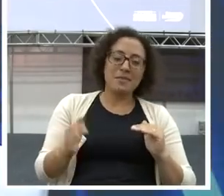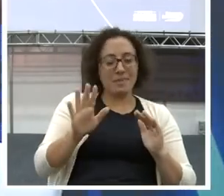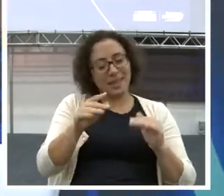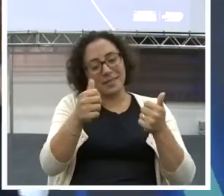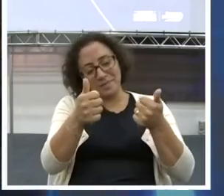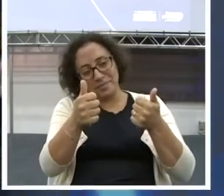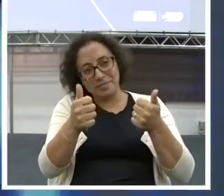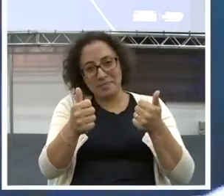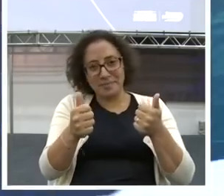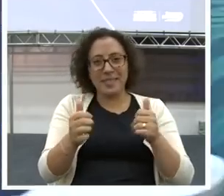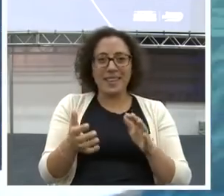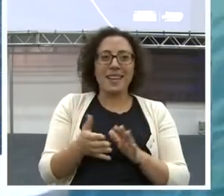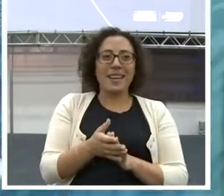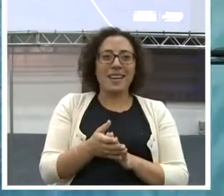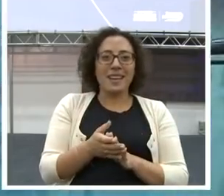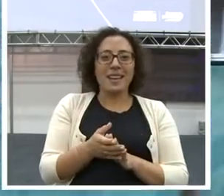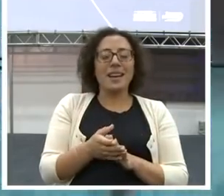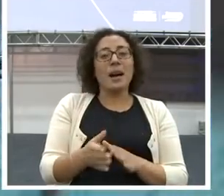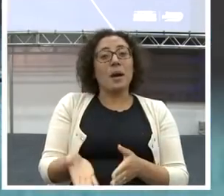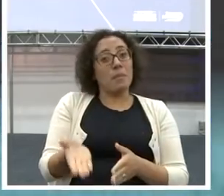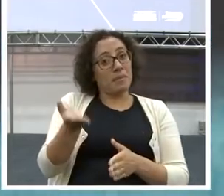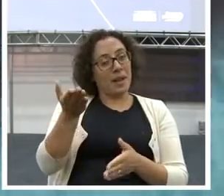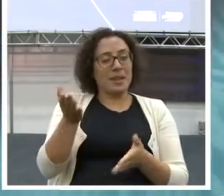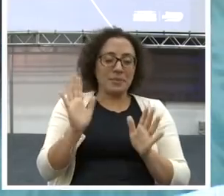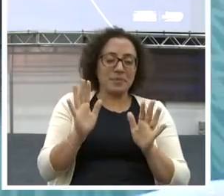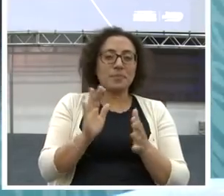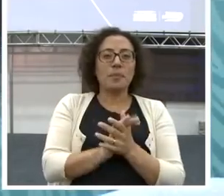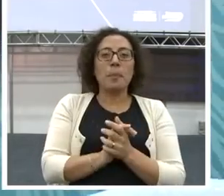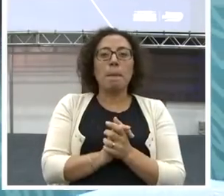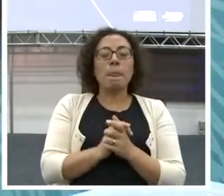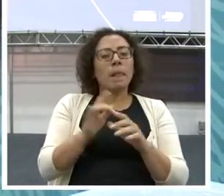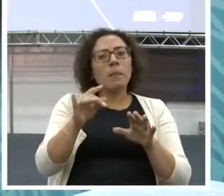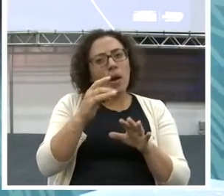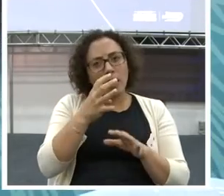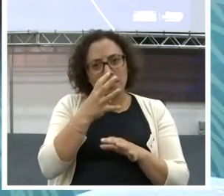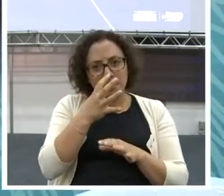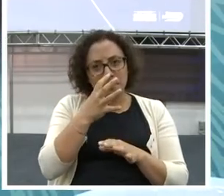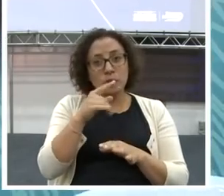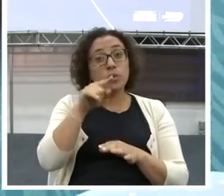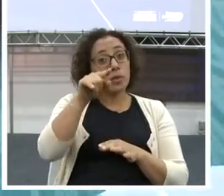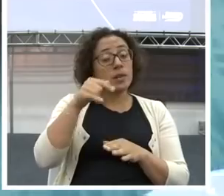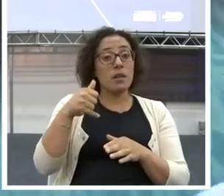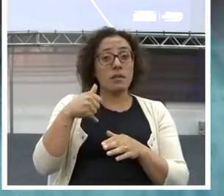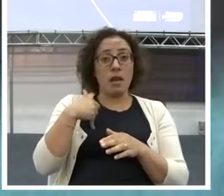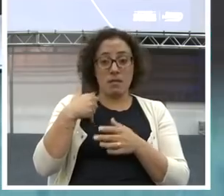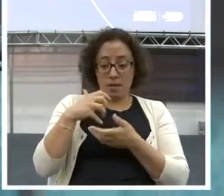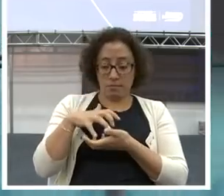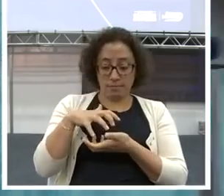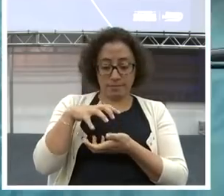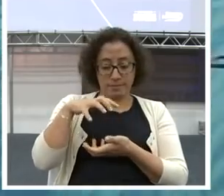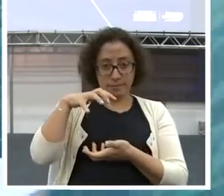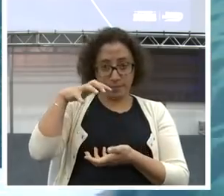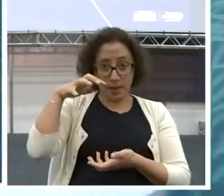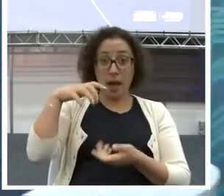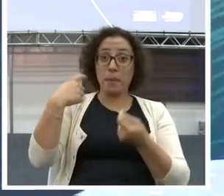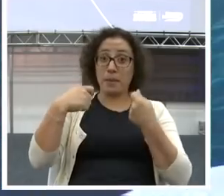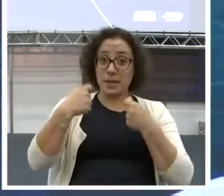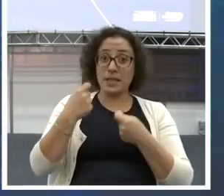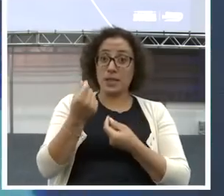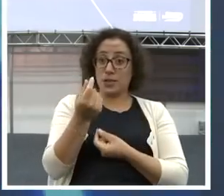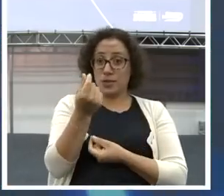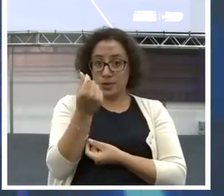por enquanto. Tá? Olha só que interessante. Então, você vai envelhecer. Você vai precisar de dinheiro.